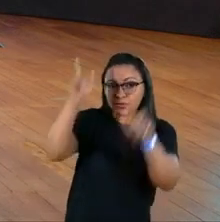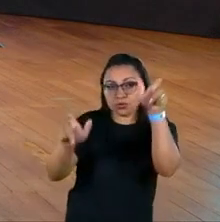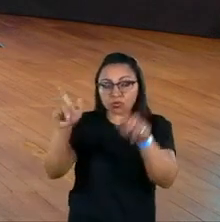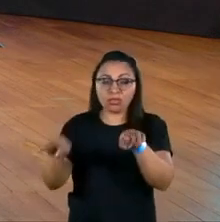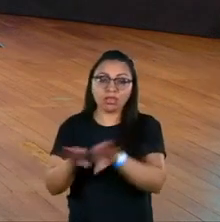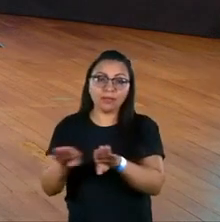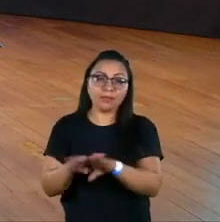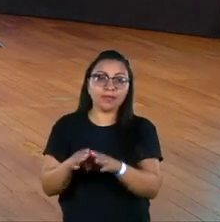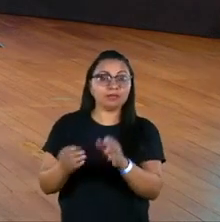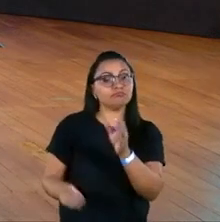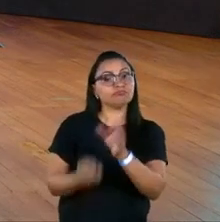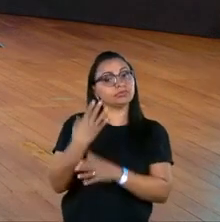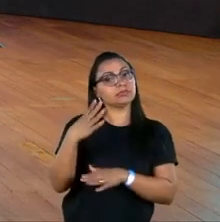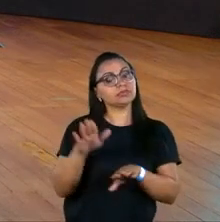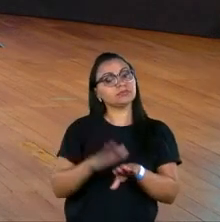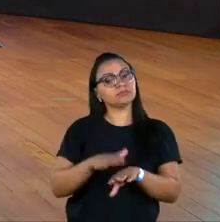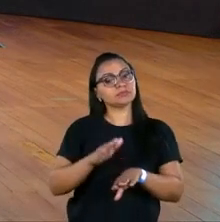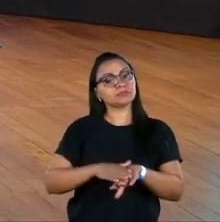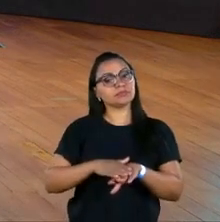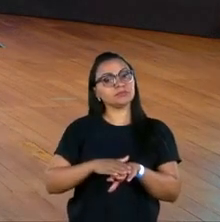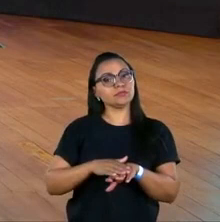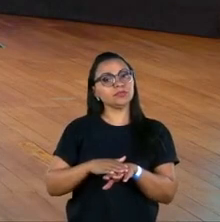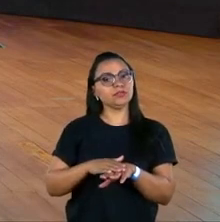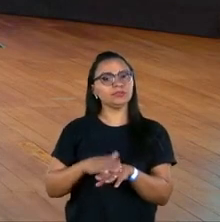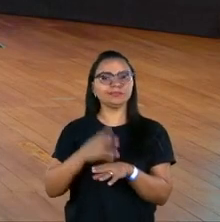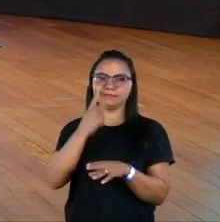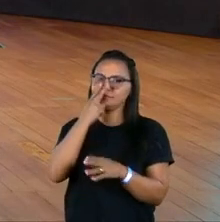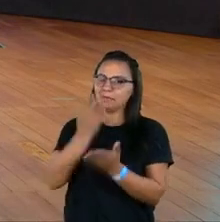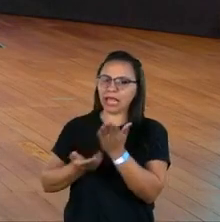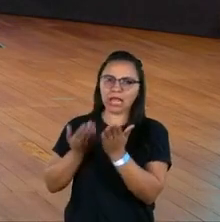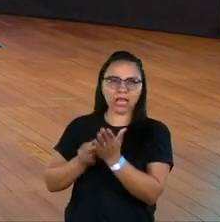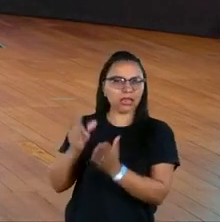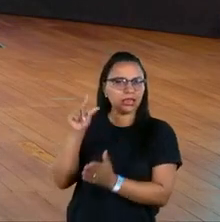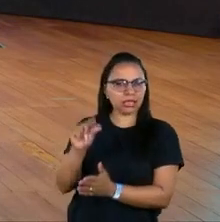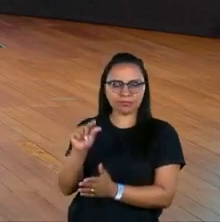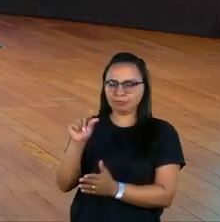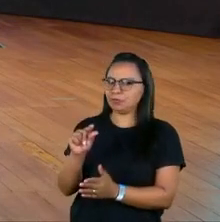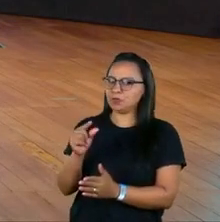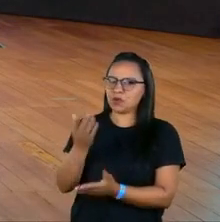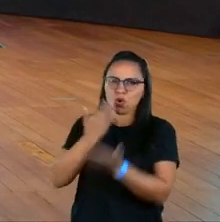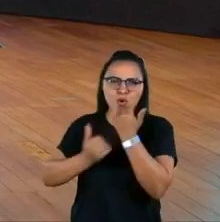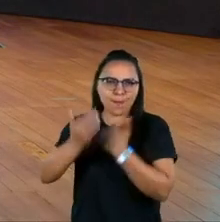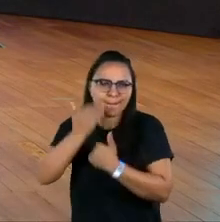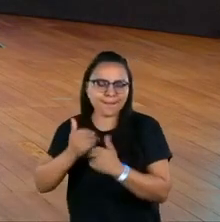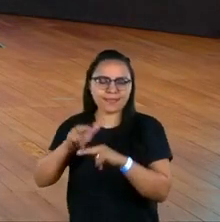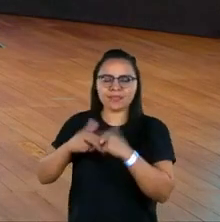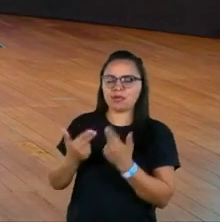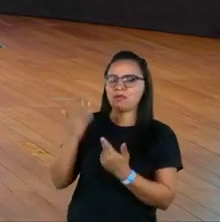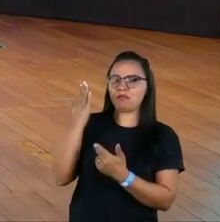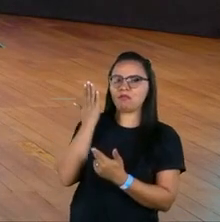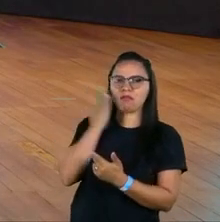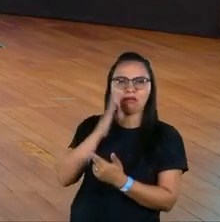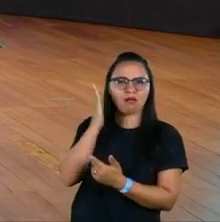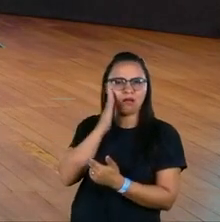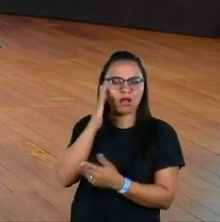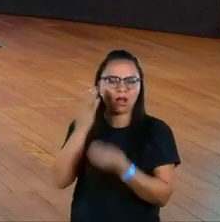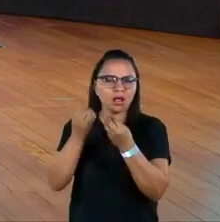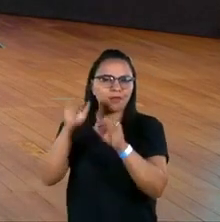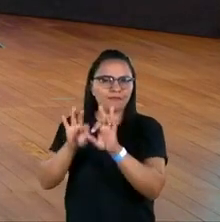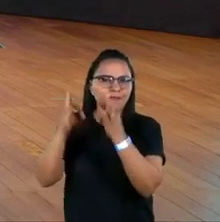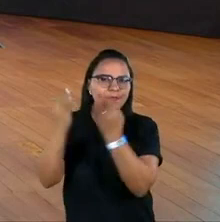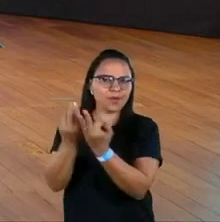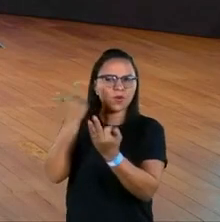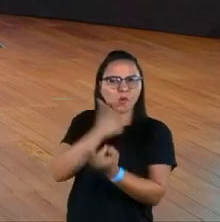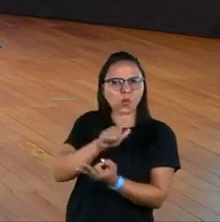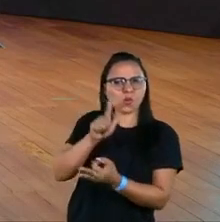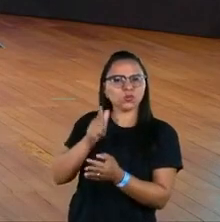alimento, até a cadeia produtiva, em termos de redução de desperdício, dos alimentos que são consumidos na ponta, como as famílias